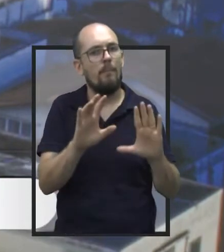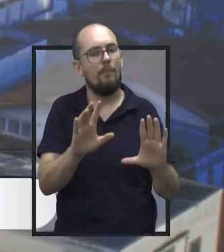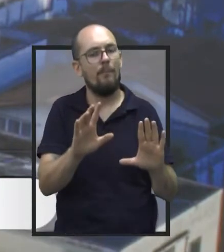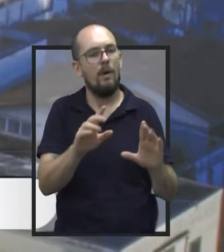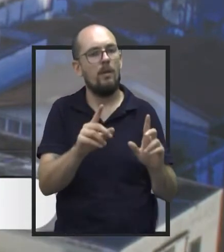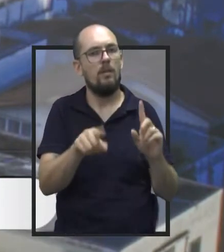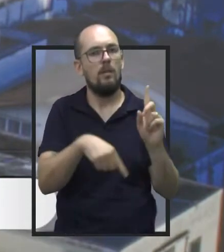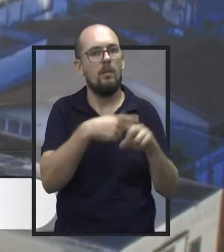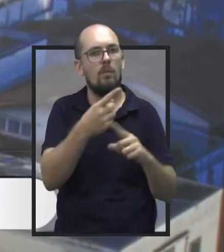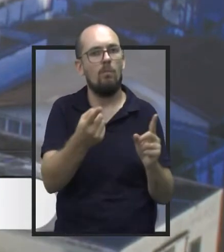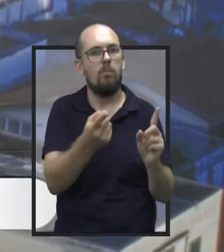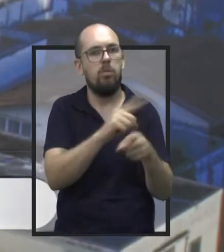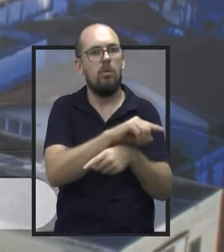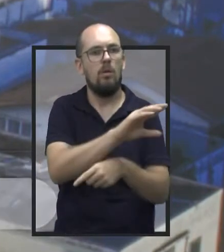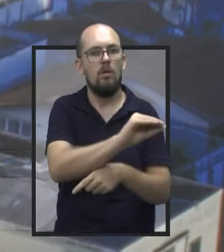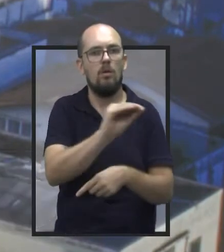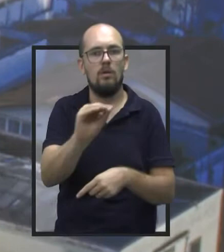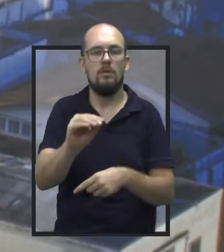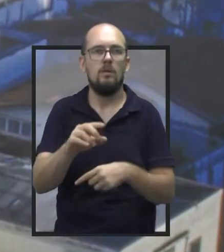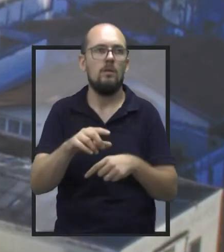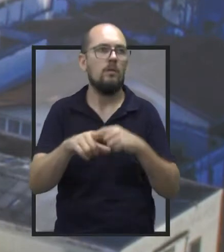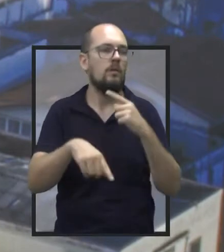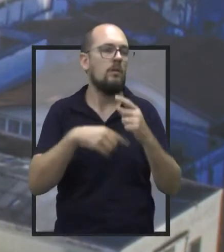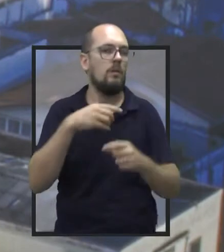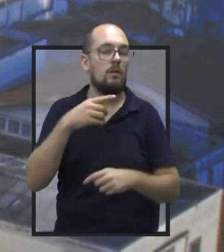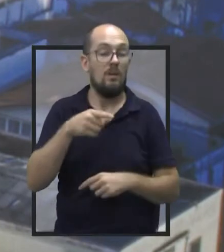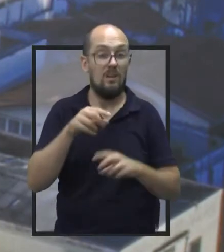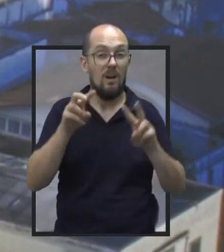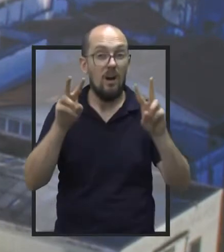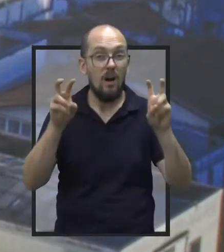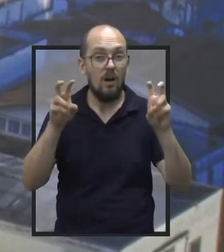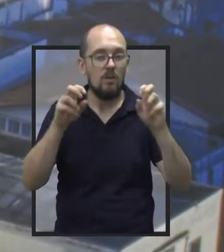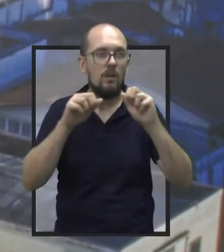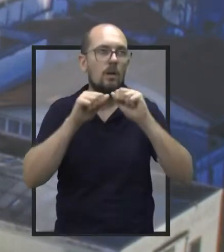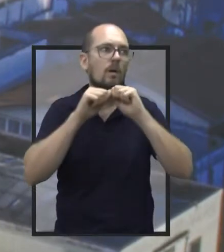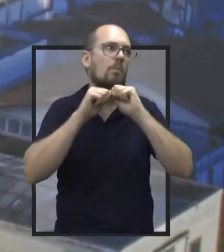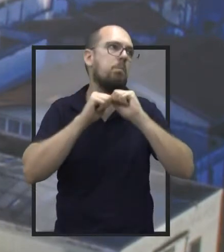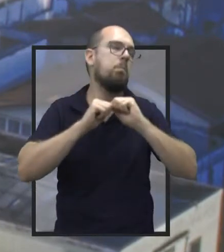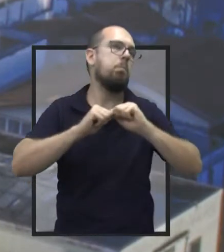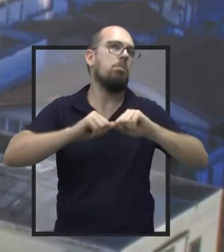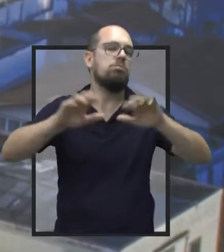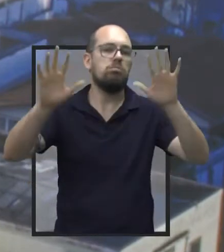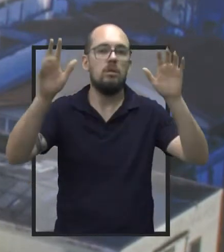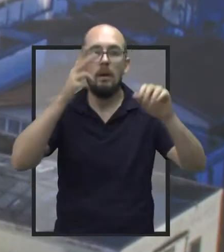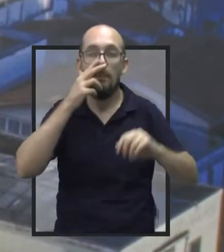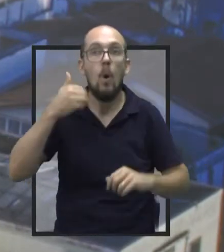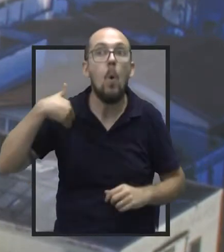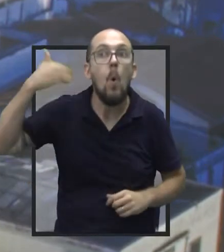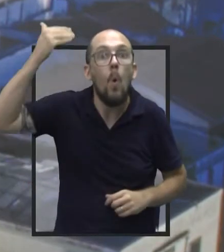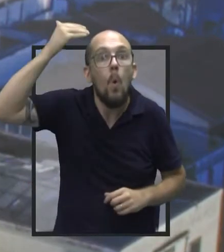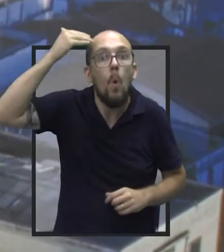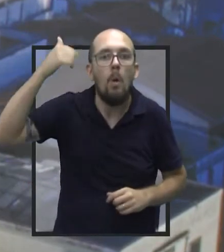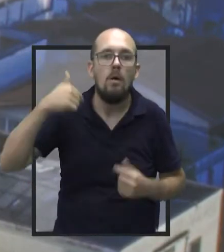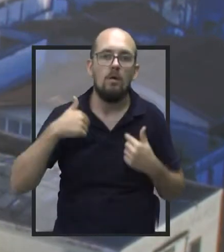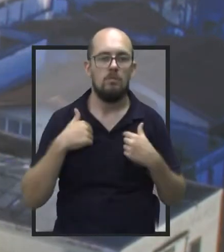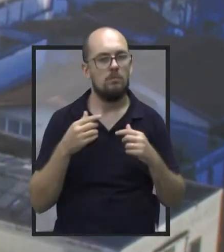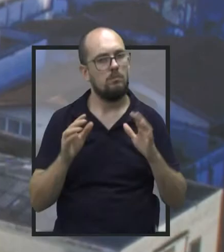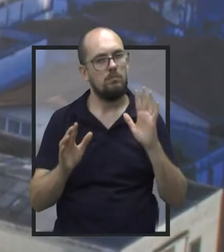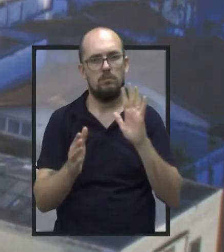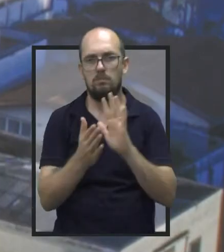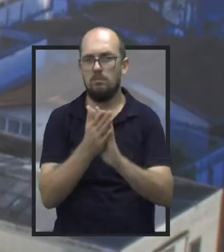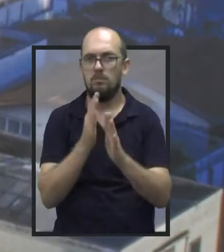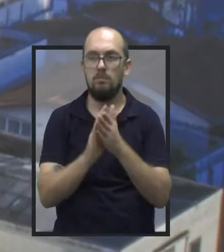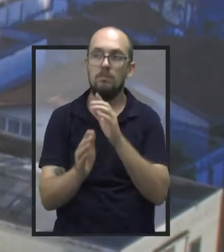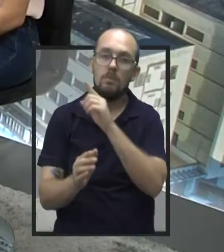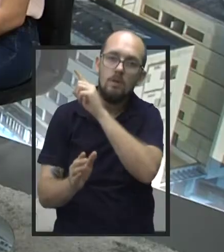as pessoas, deu muita repercussão esse assunto, como se a gente tivesse errado aqui e não foi. O erro foi lá na Secretaria do Estado da